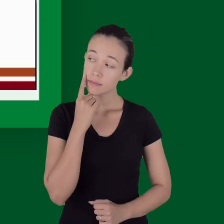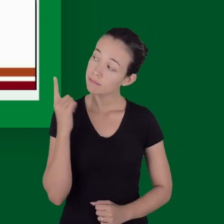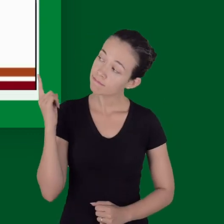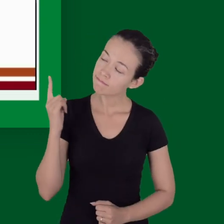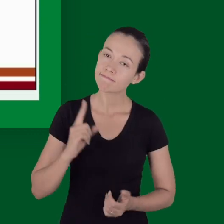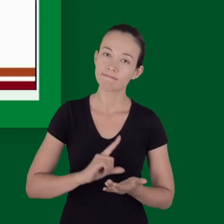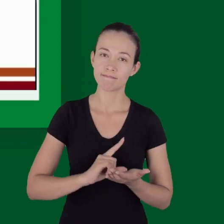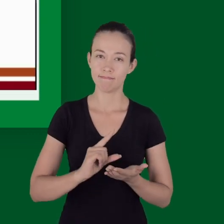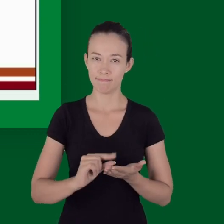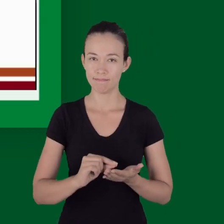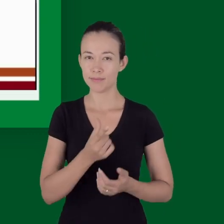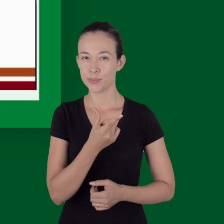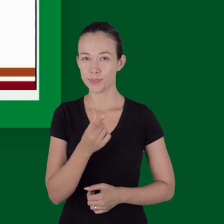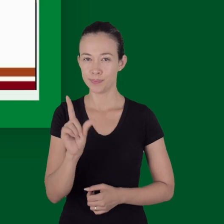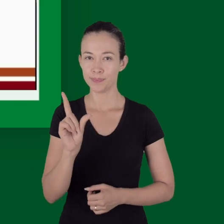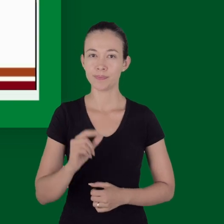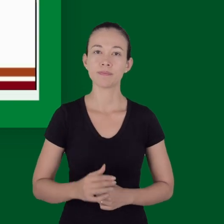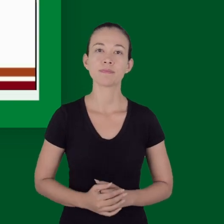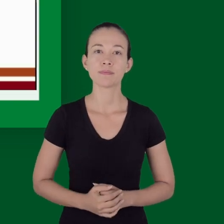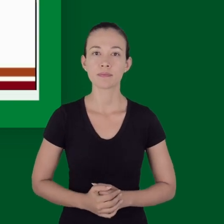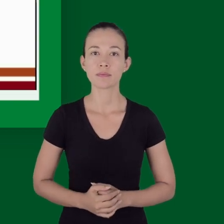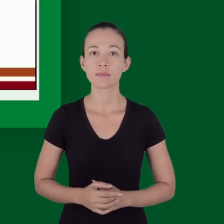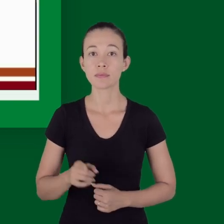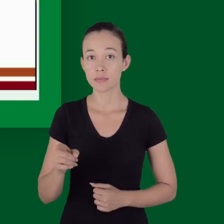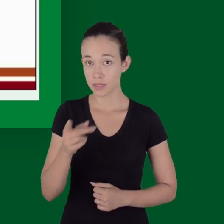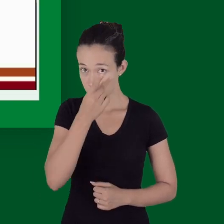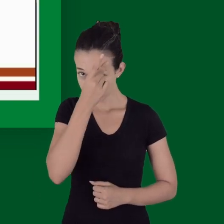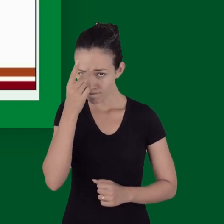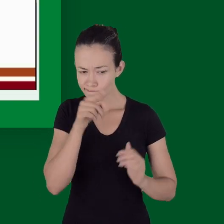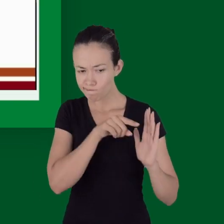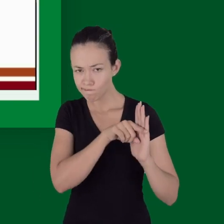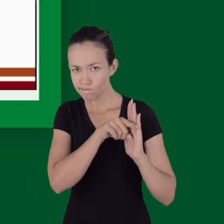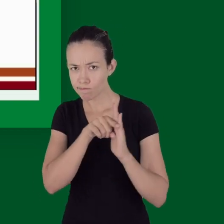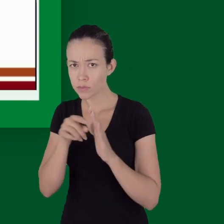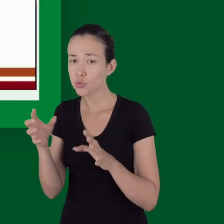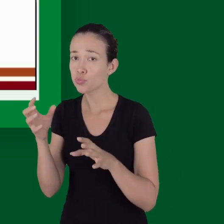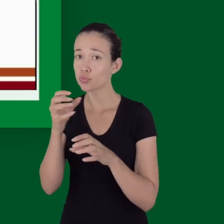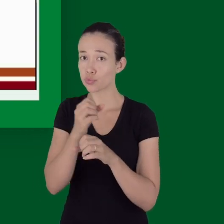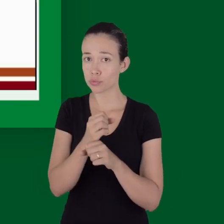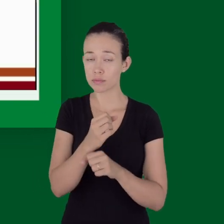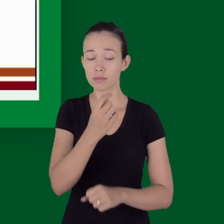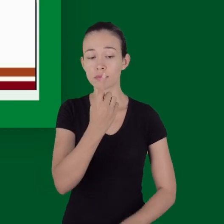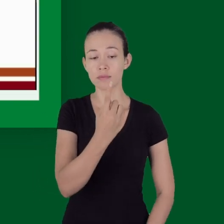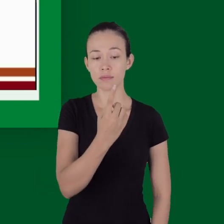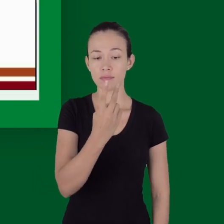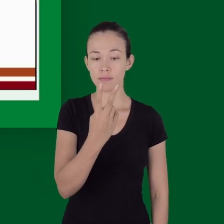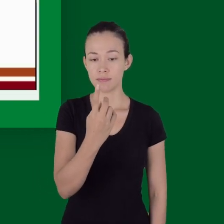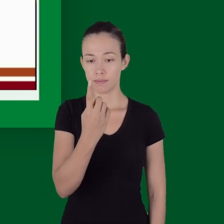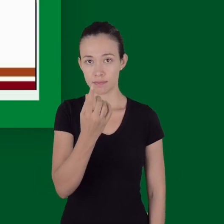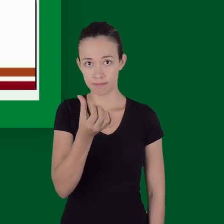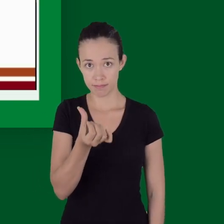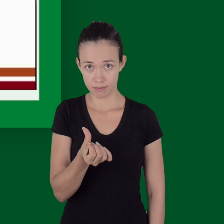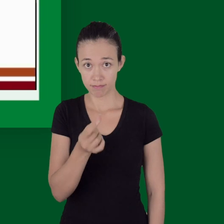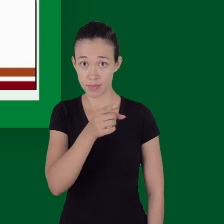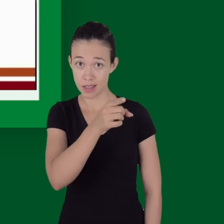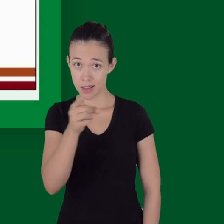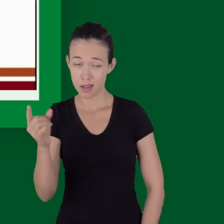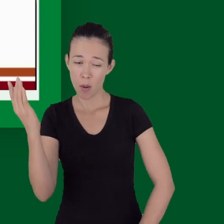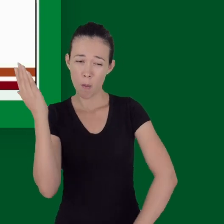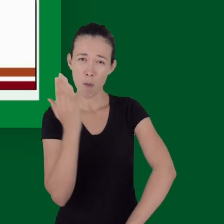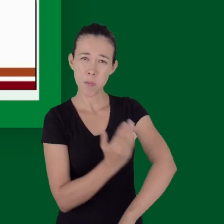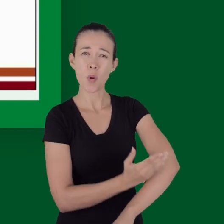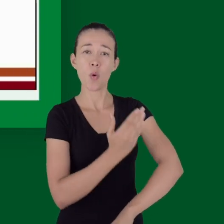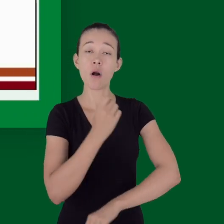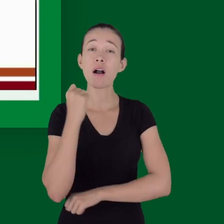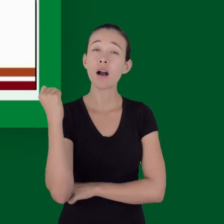esse outro estudo foi feito com 1.216 vítimas de trauma contuso nessa escala de severidade do